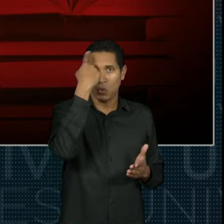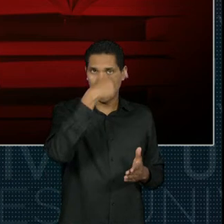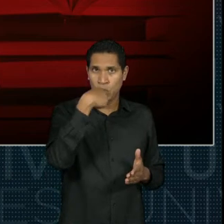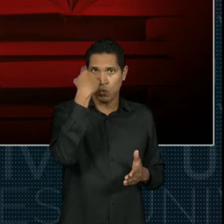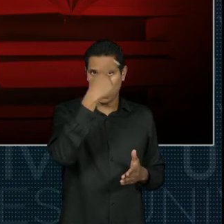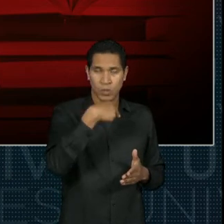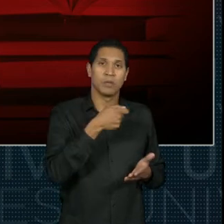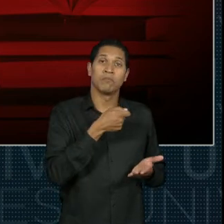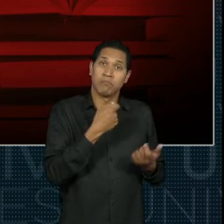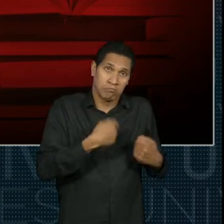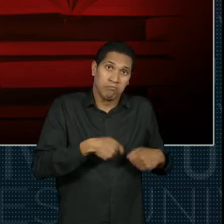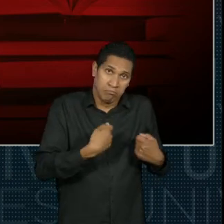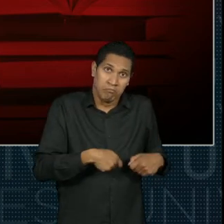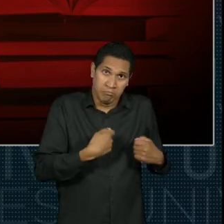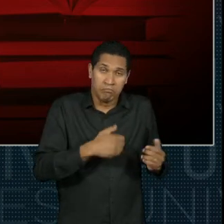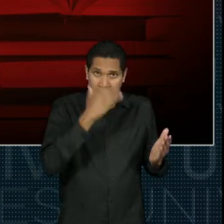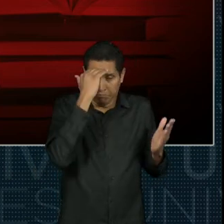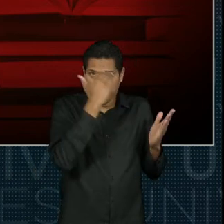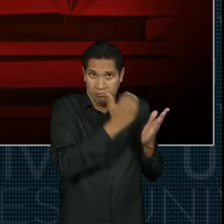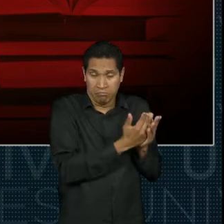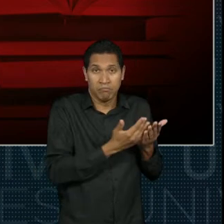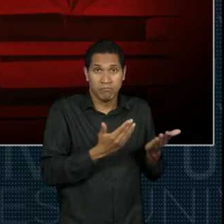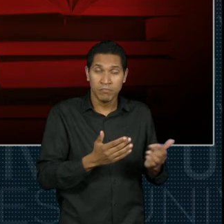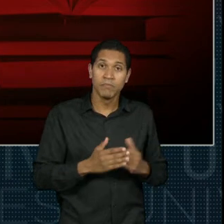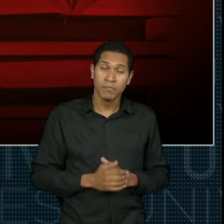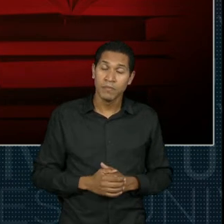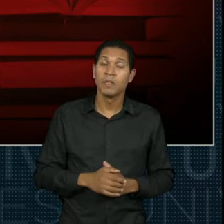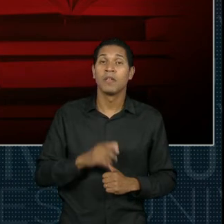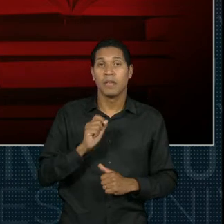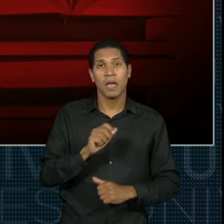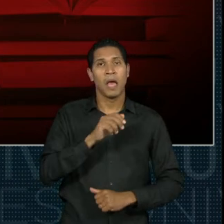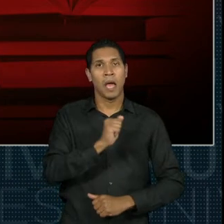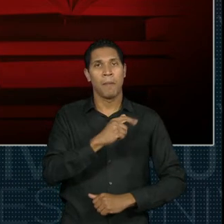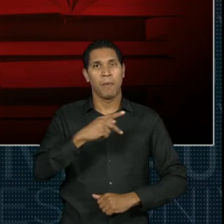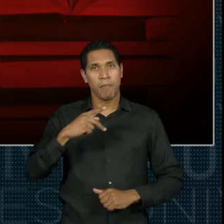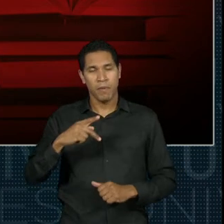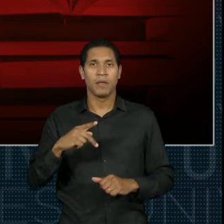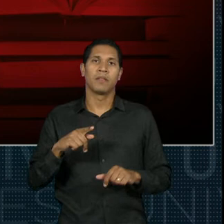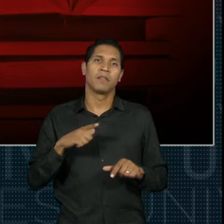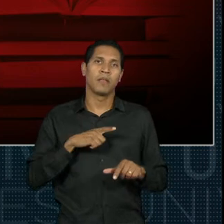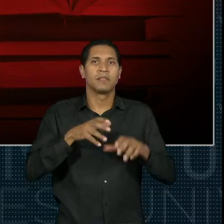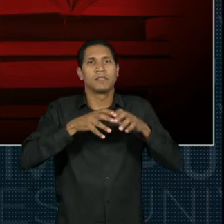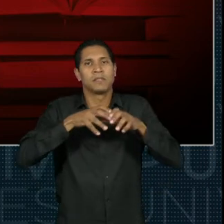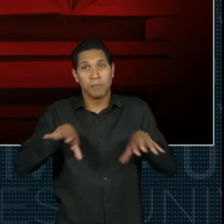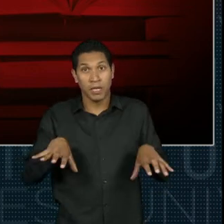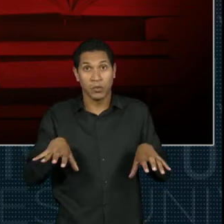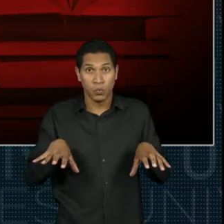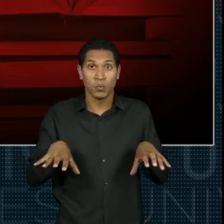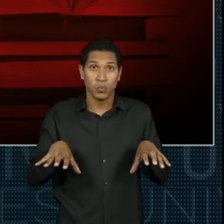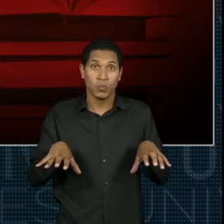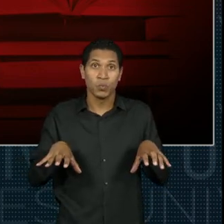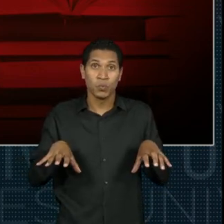obrigatórias, as horas de estágio e de APPs são independentes.